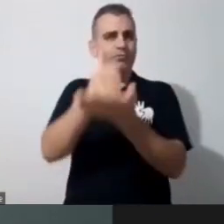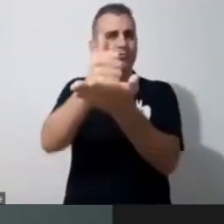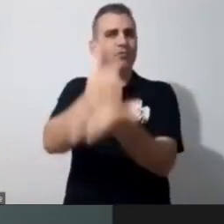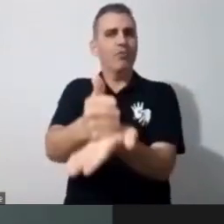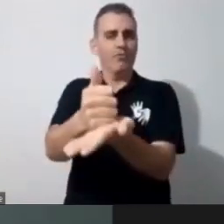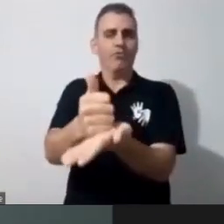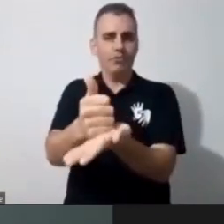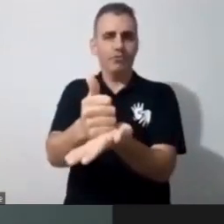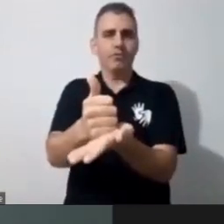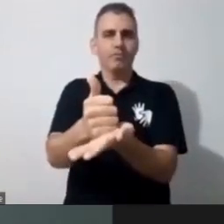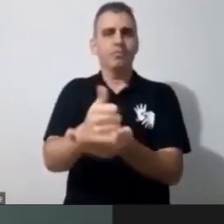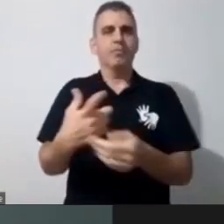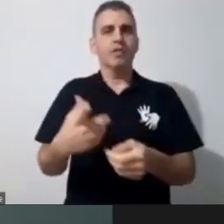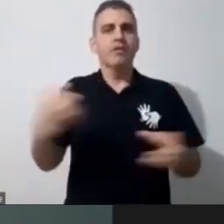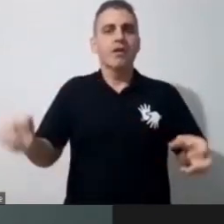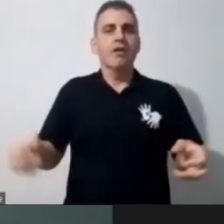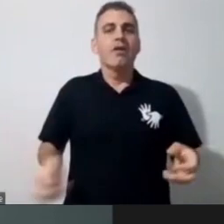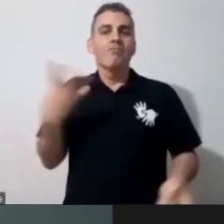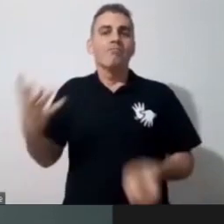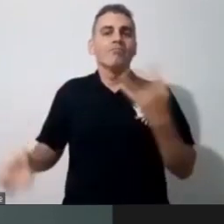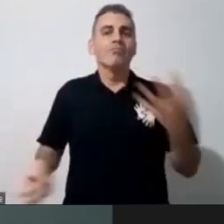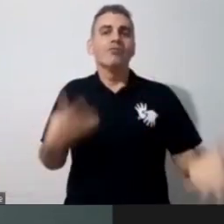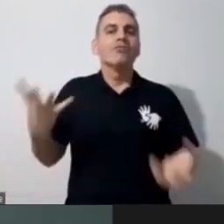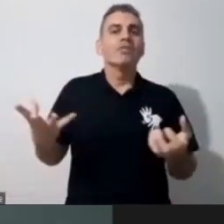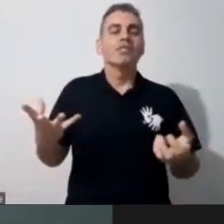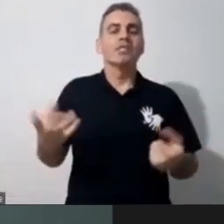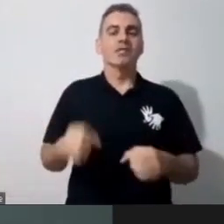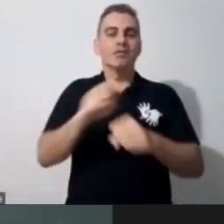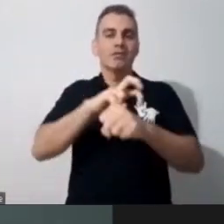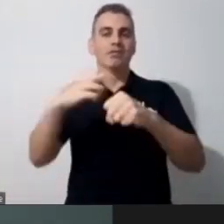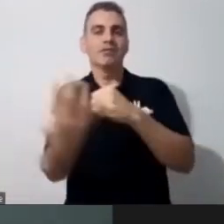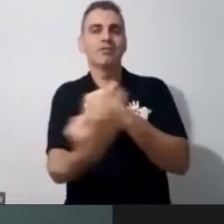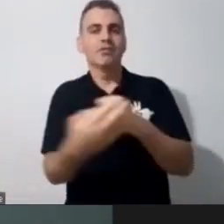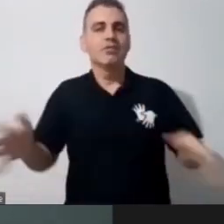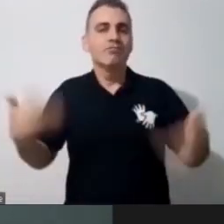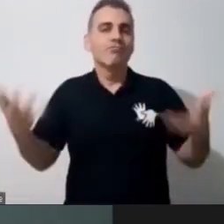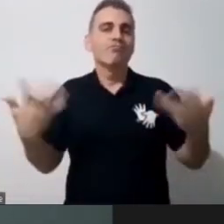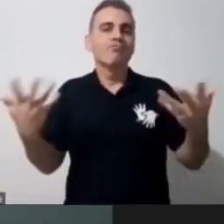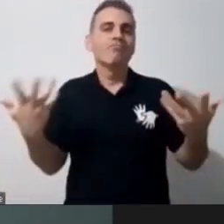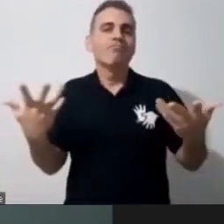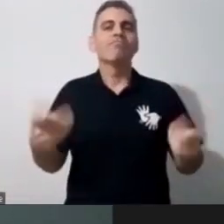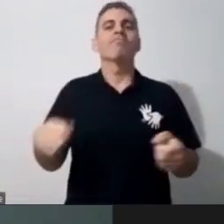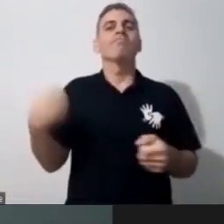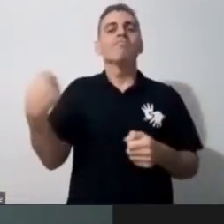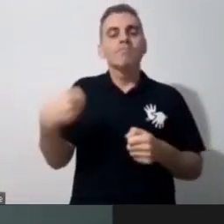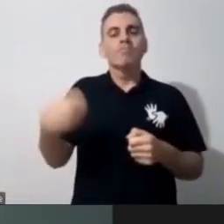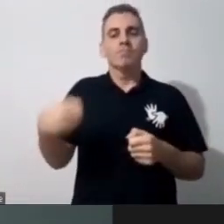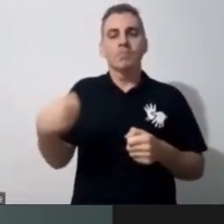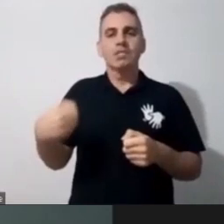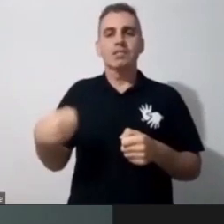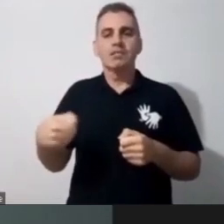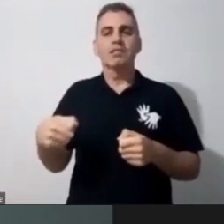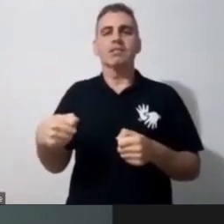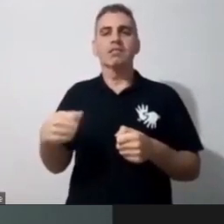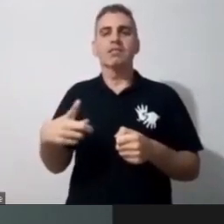fica como motivação pra um pós-pandemia. A gente vai sair da pandemia com essa necessidade de encontrar